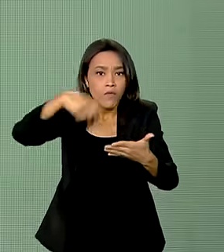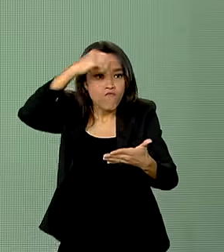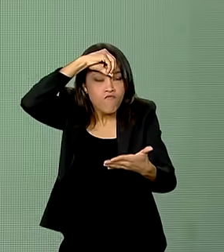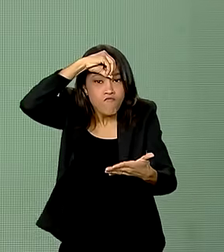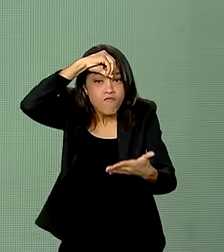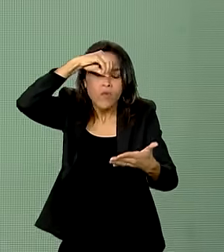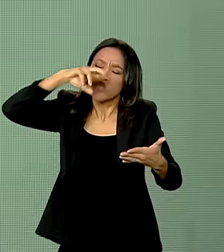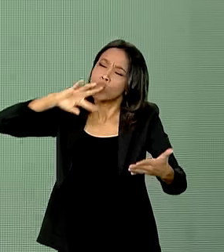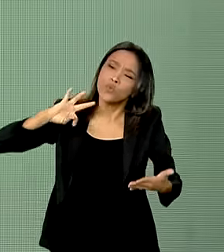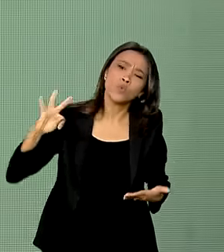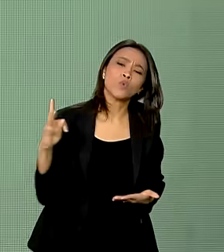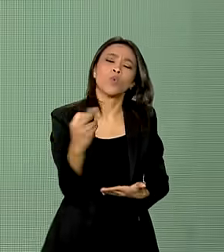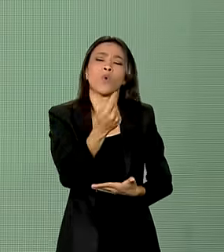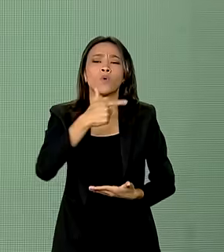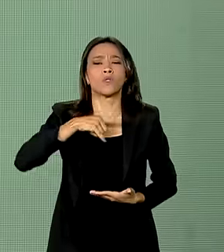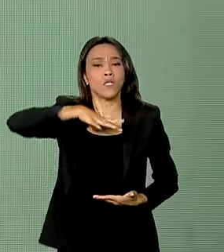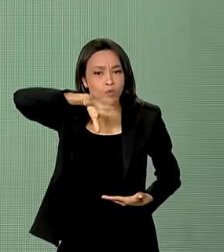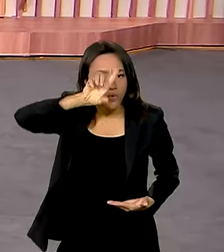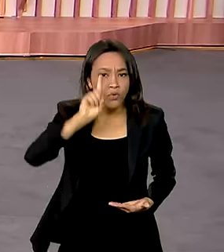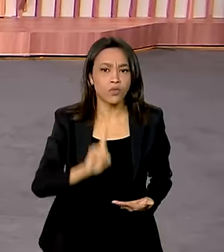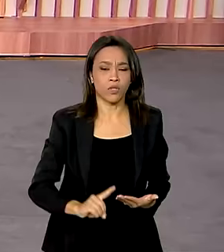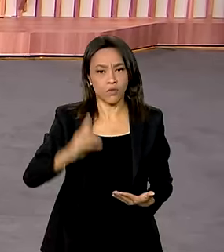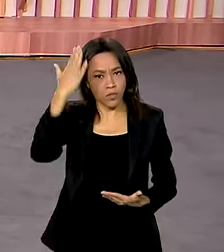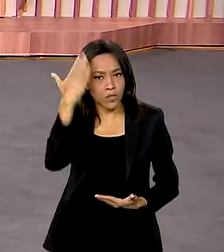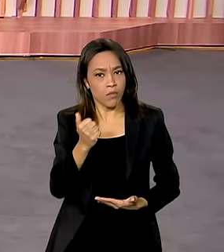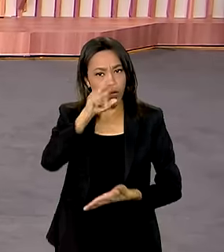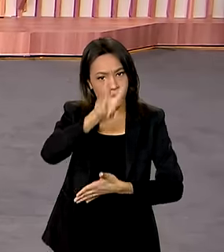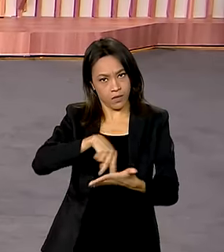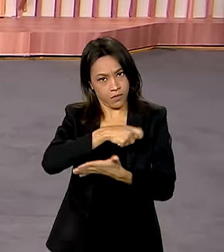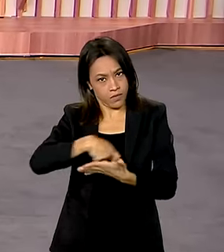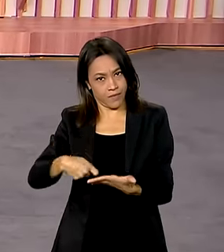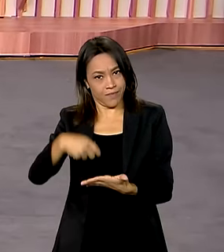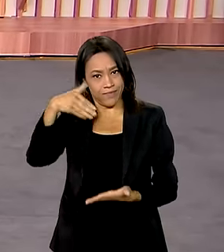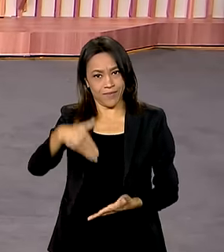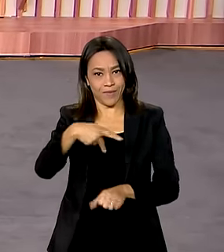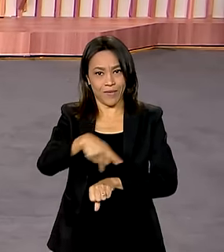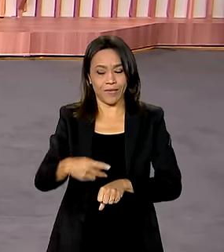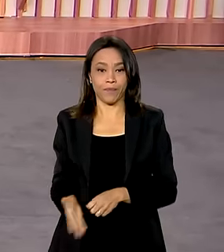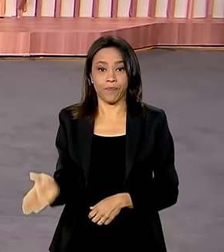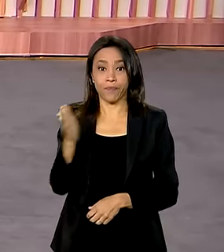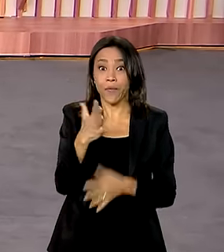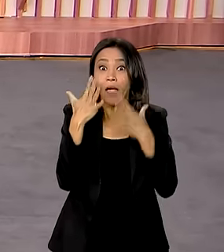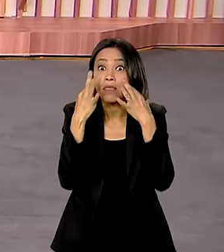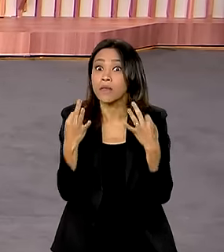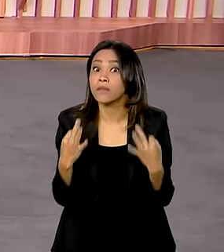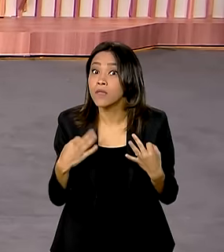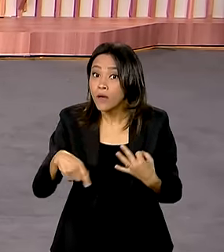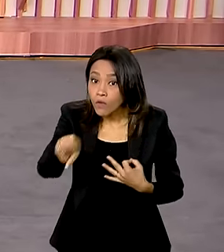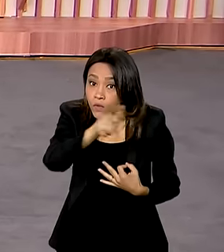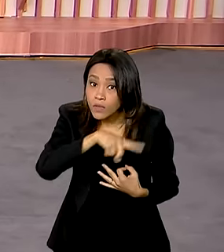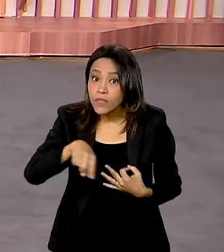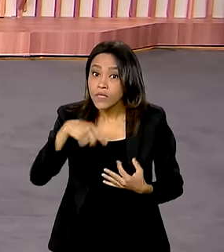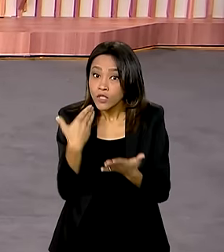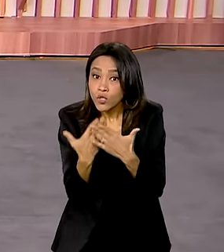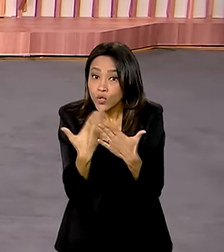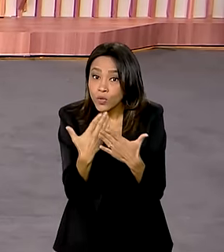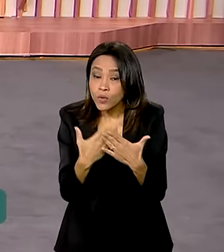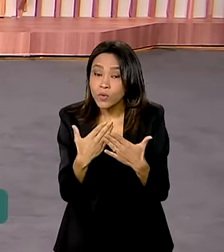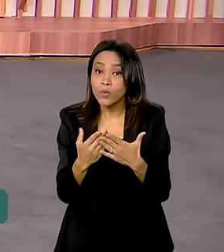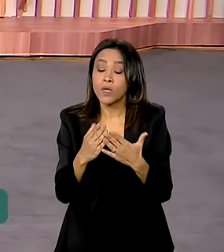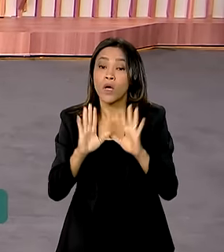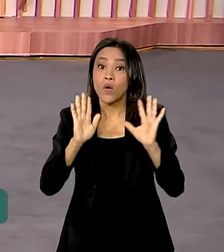de ler e escrever nesse país. E olha, atenção estudantes, o prazo para inscrição no Enem